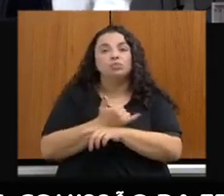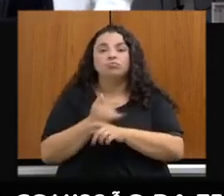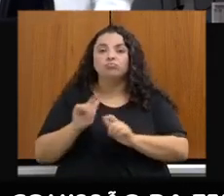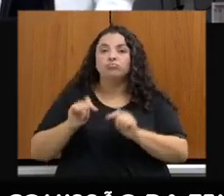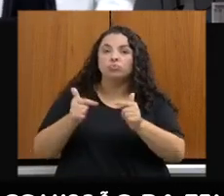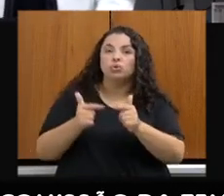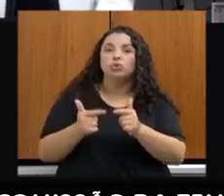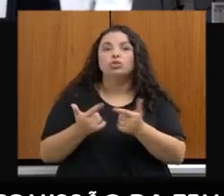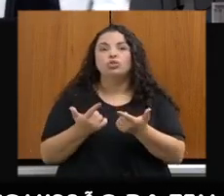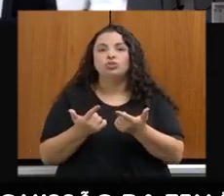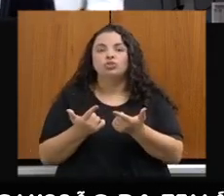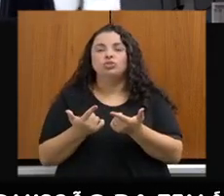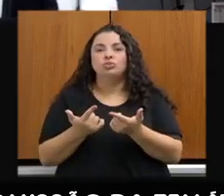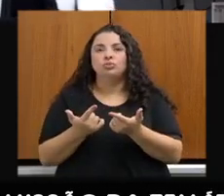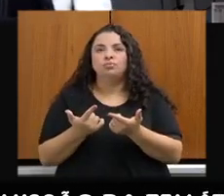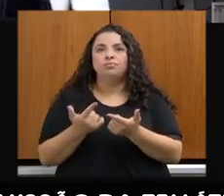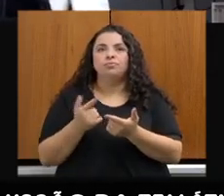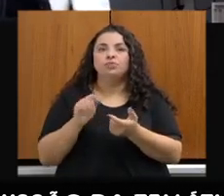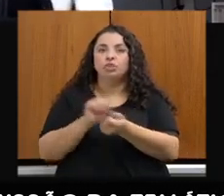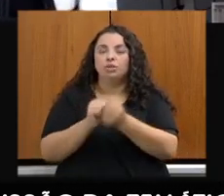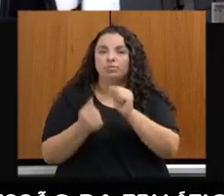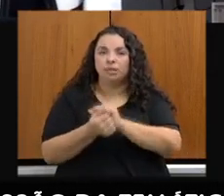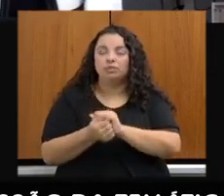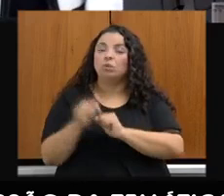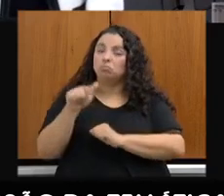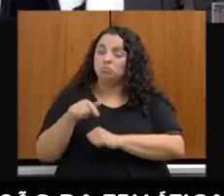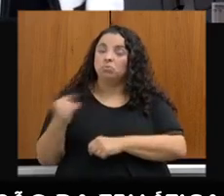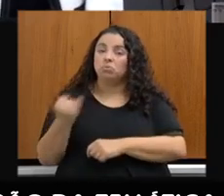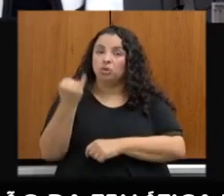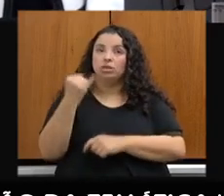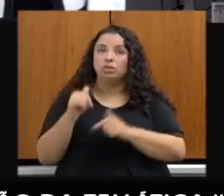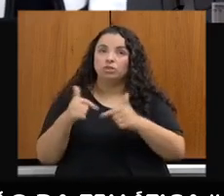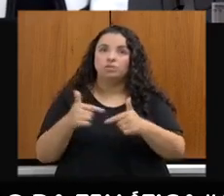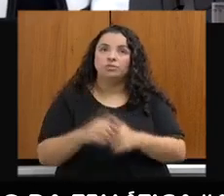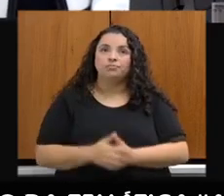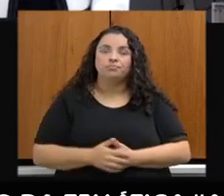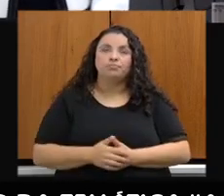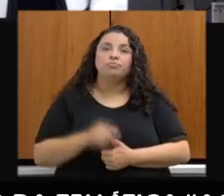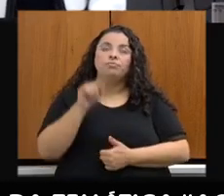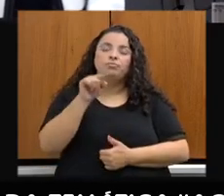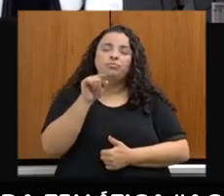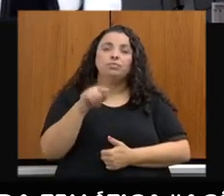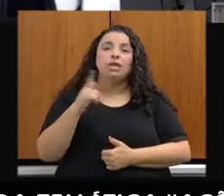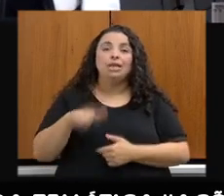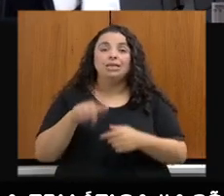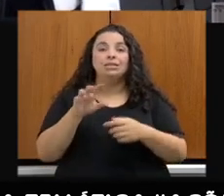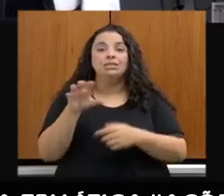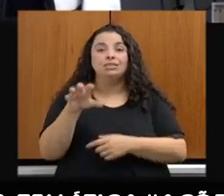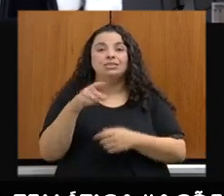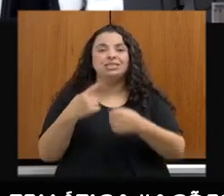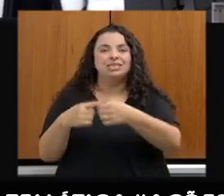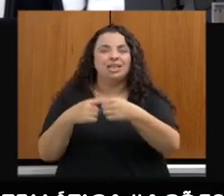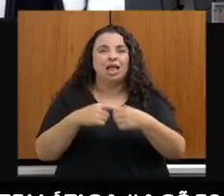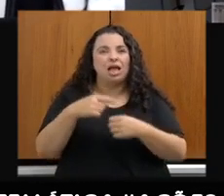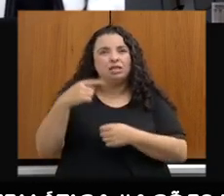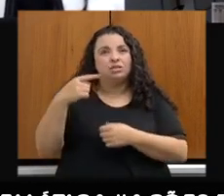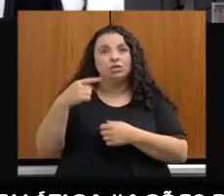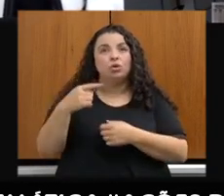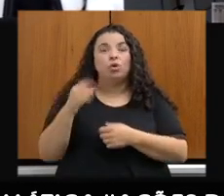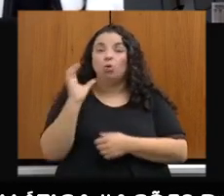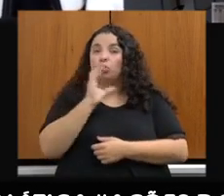ferramenta muito importante. Por favor. E aqui, municípios com situação de emergência em função de chuvas, por favor.